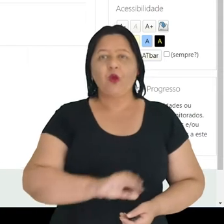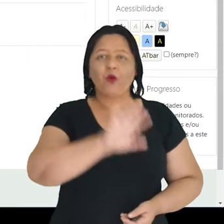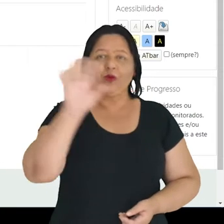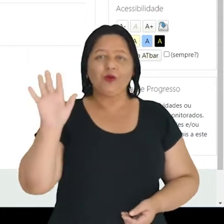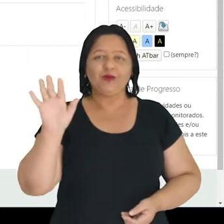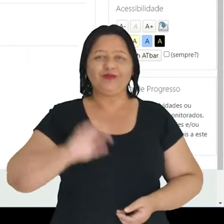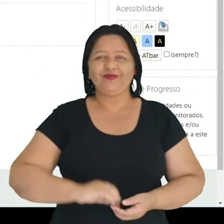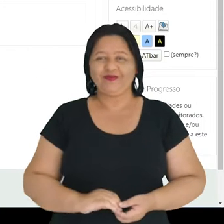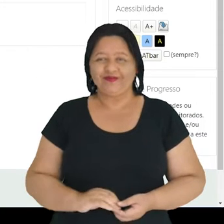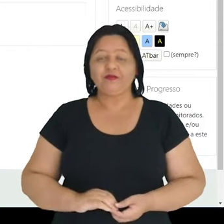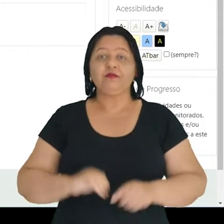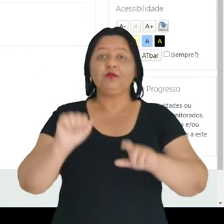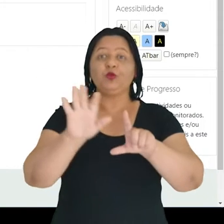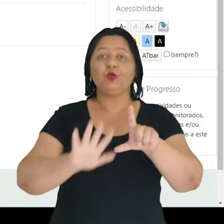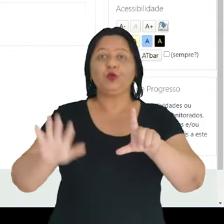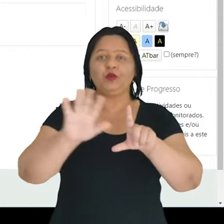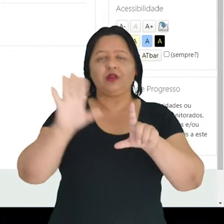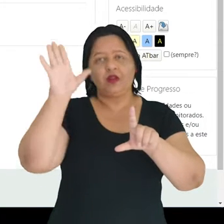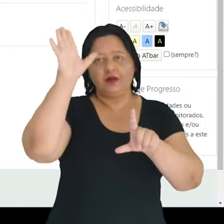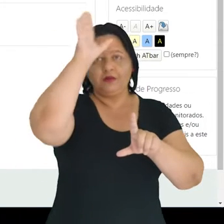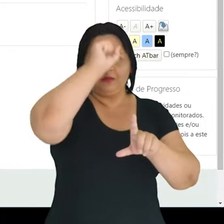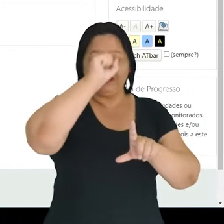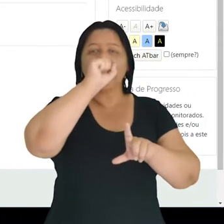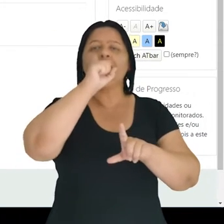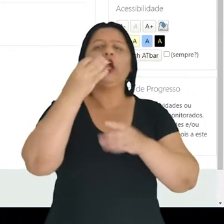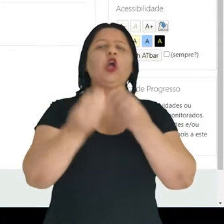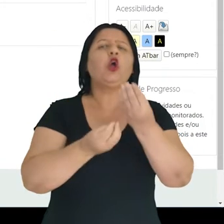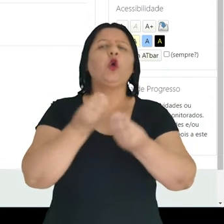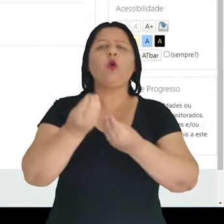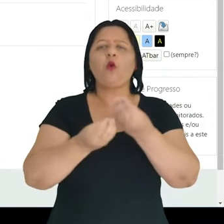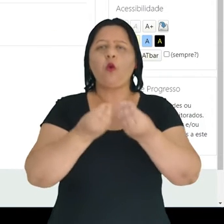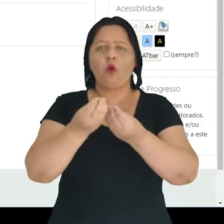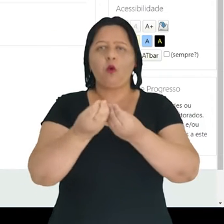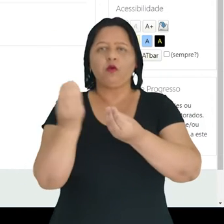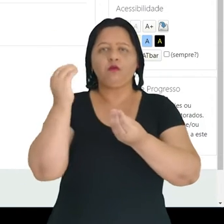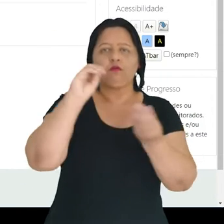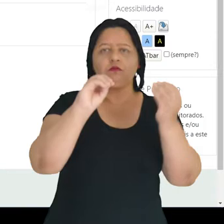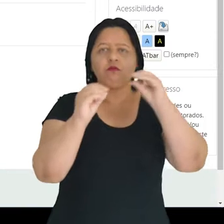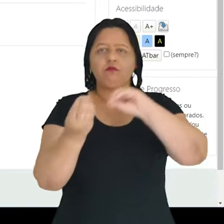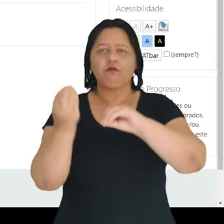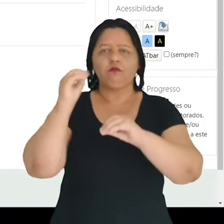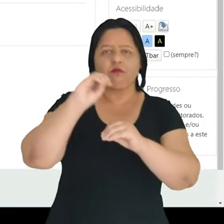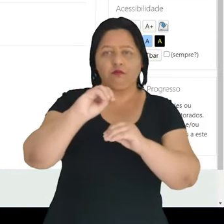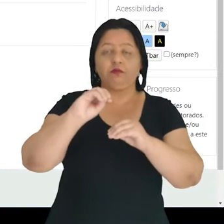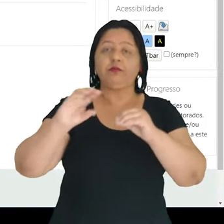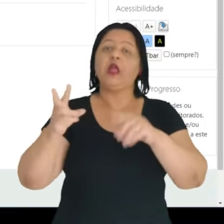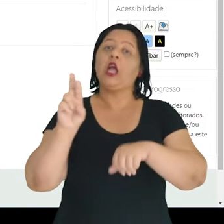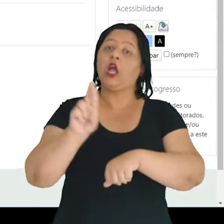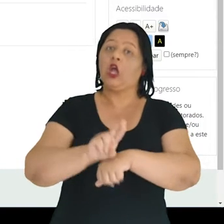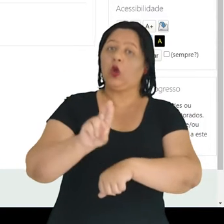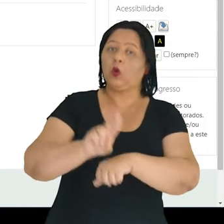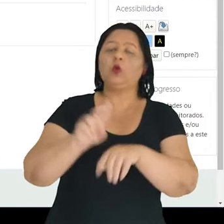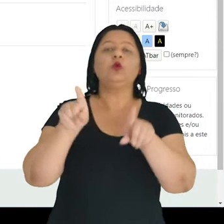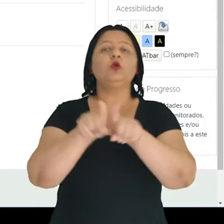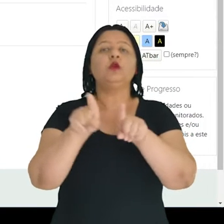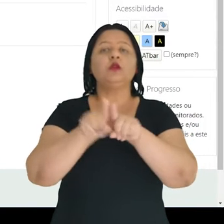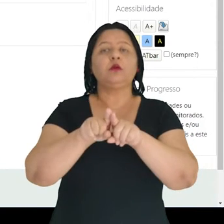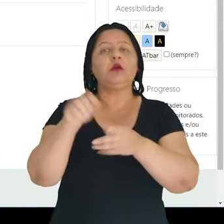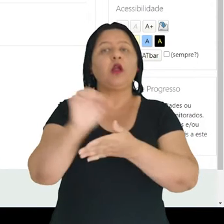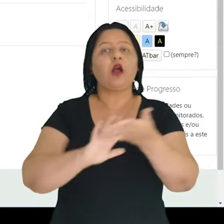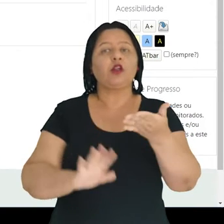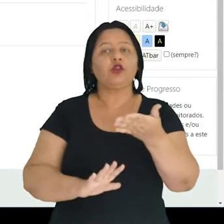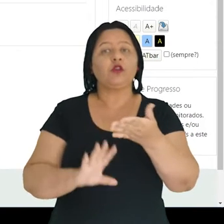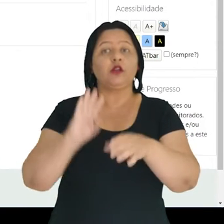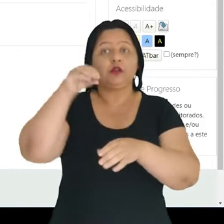Olá! Neste tutorial, vamos aprender a ativar a edição e adicionar recursos e atividades em sua